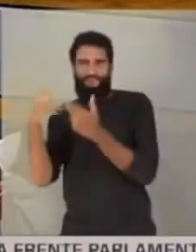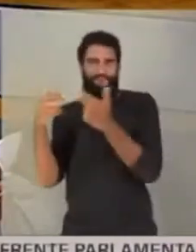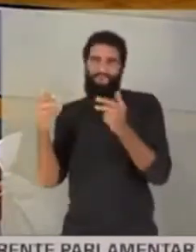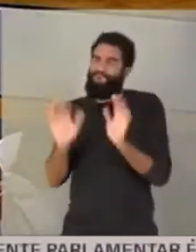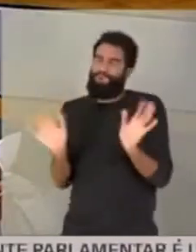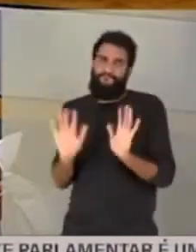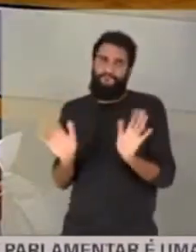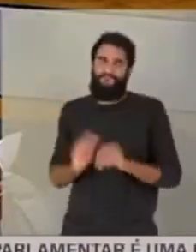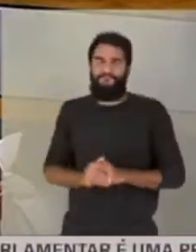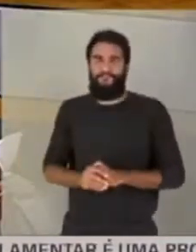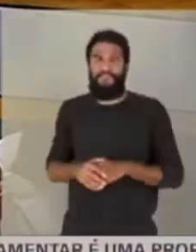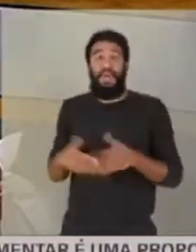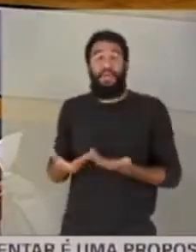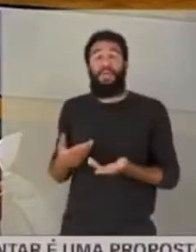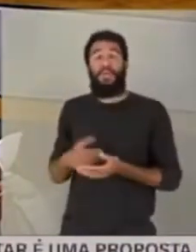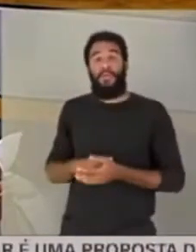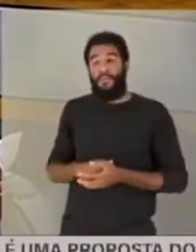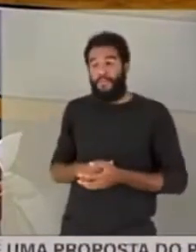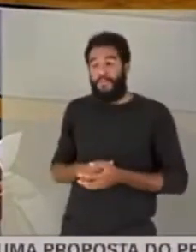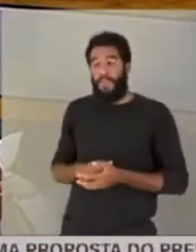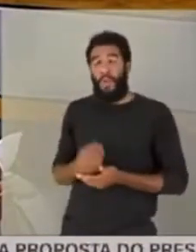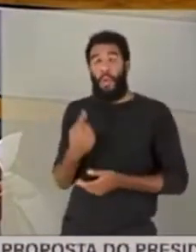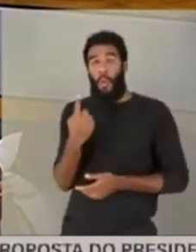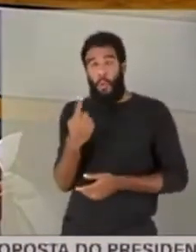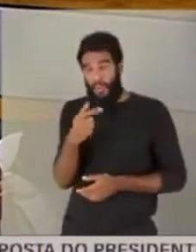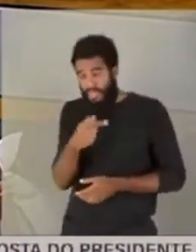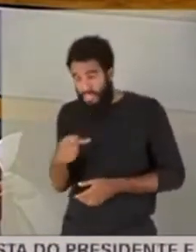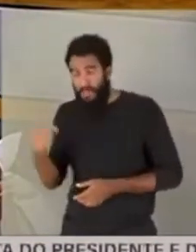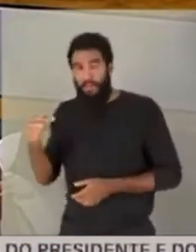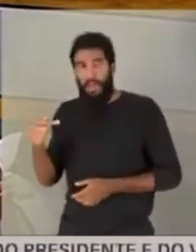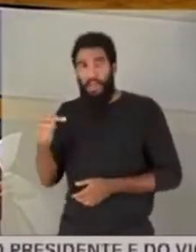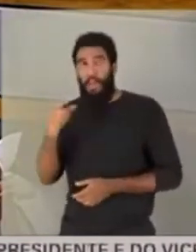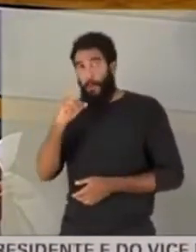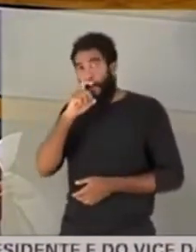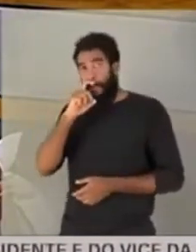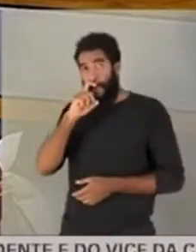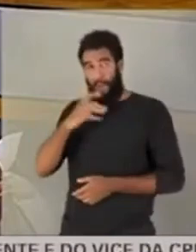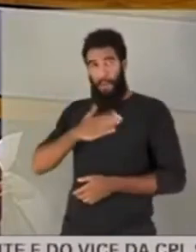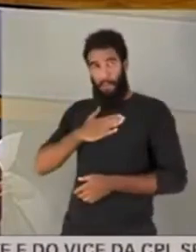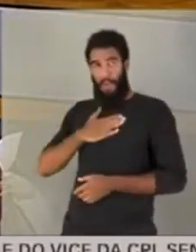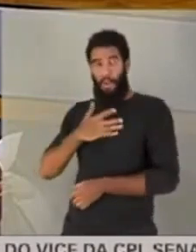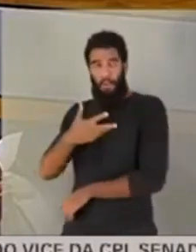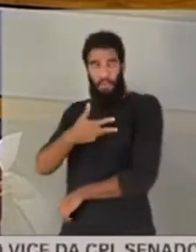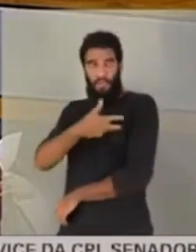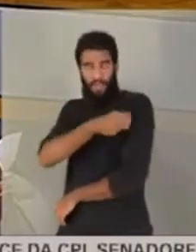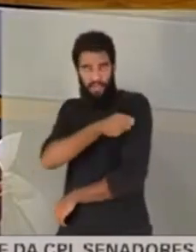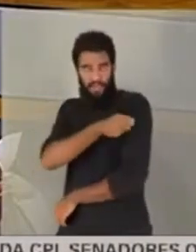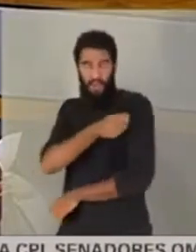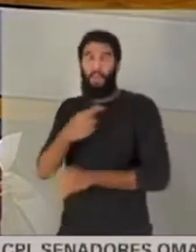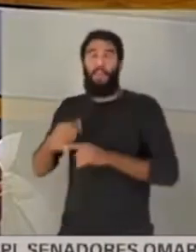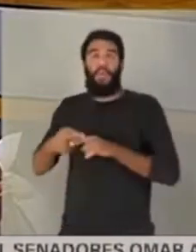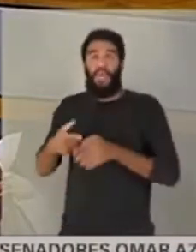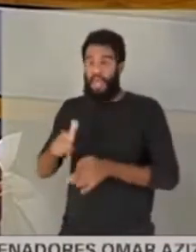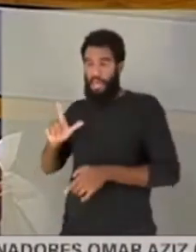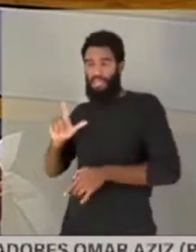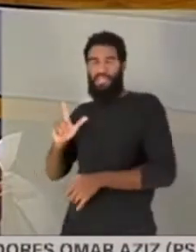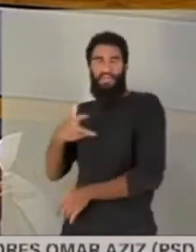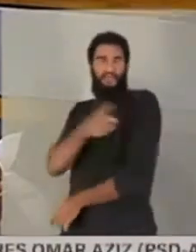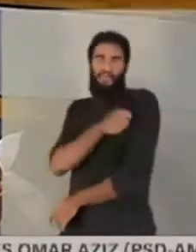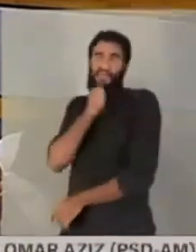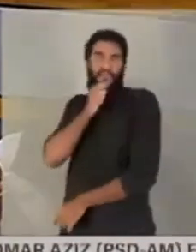E aí, faltando uma semana para o meu pai poder se vacinar, porque não tinha vacina ainda,